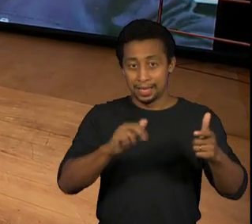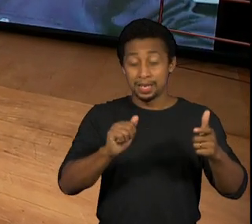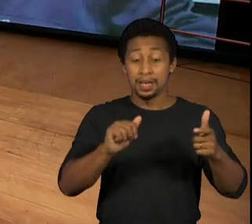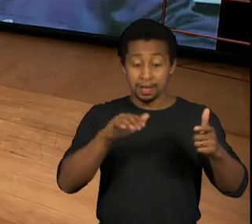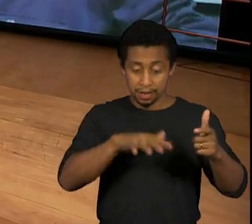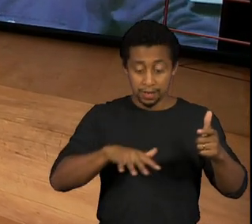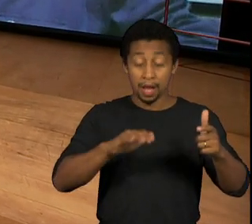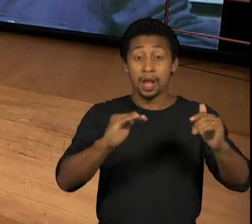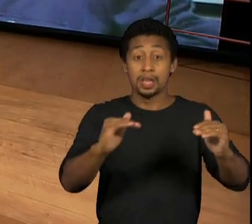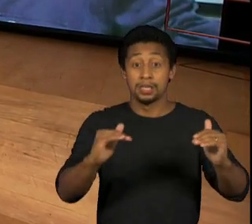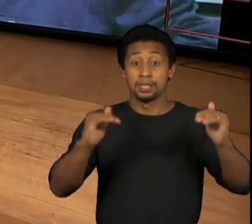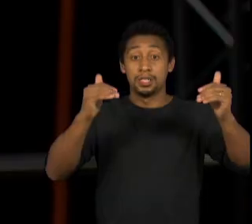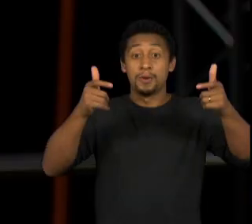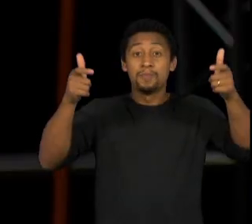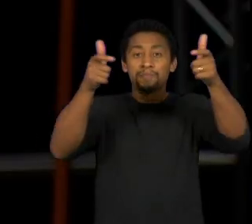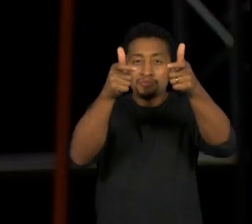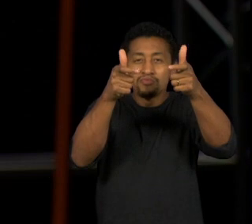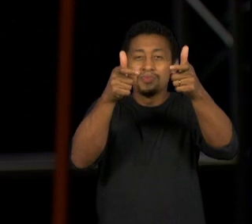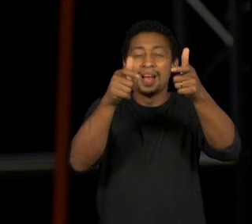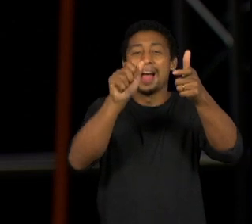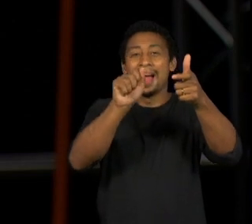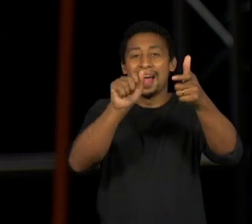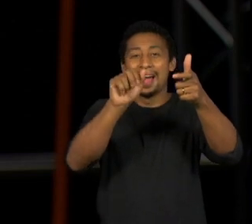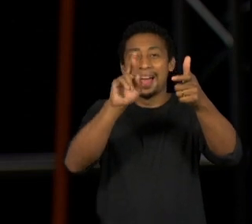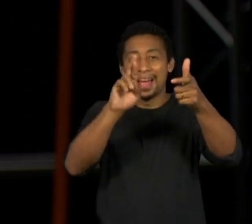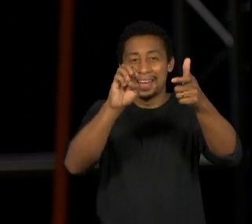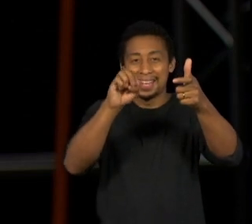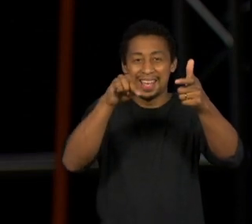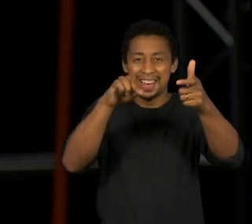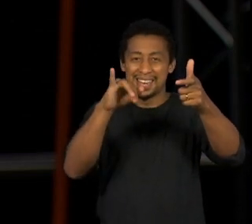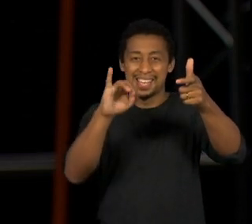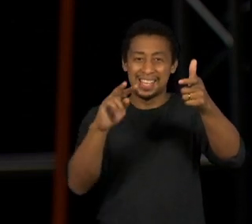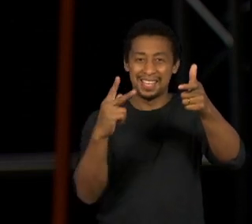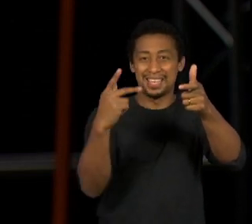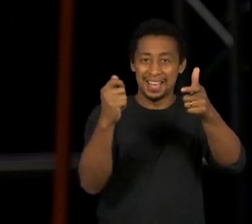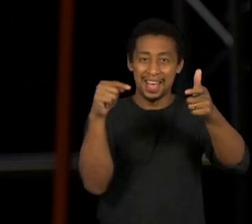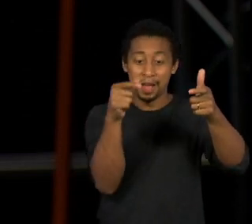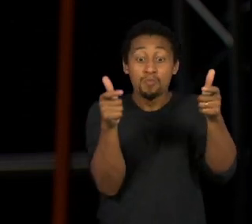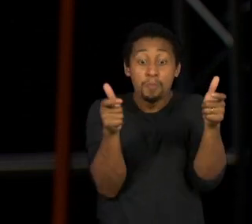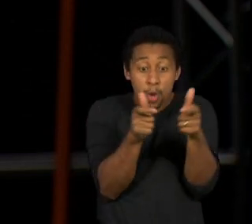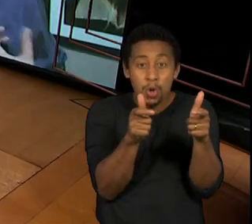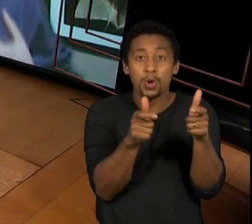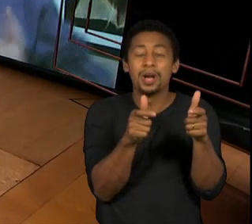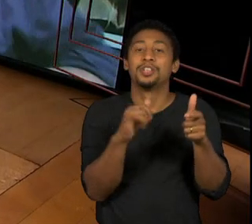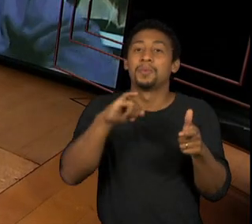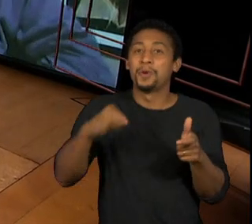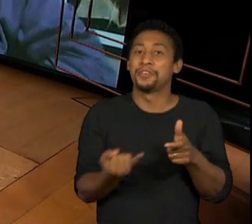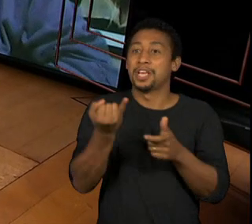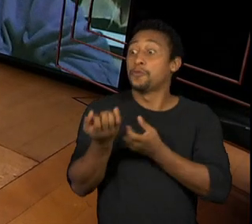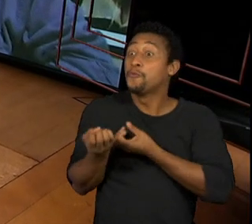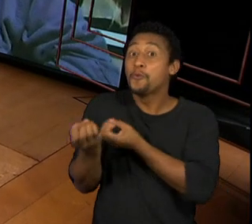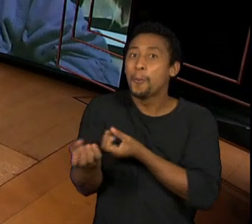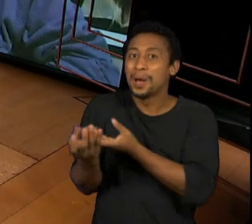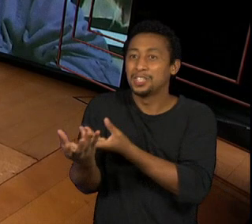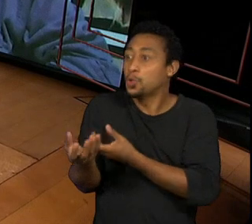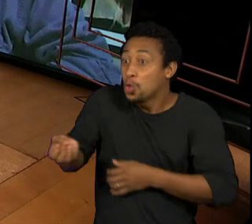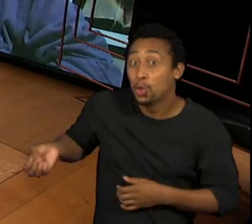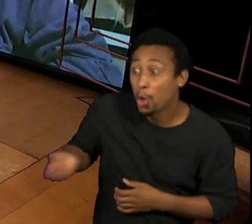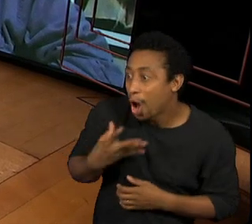ainda que o Arena, que se chamava Areninha. E pegava as notícias do dia, teatralizava e apresentava.